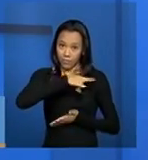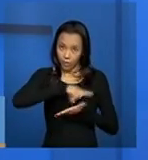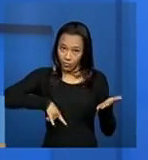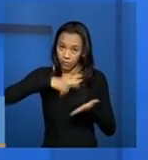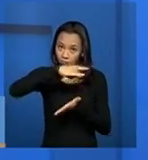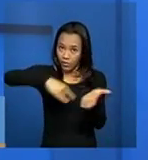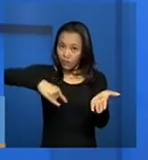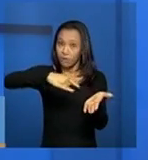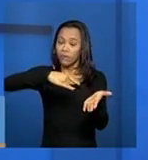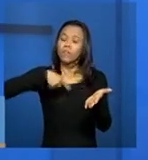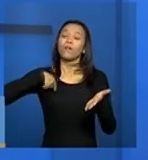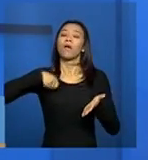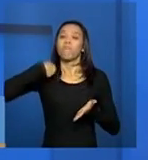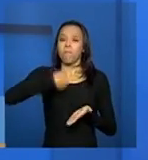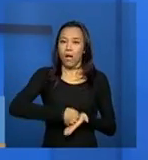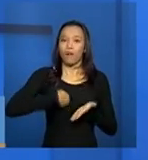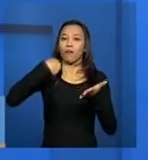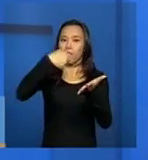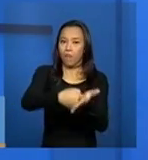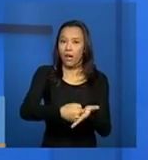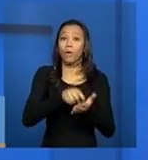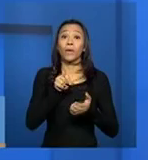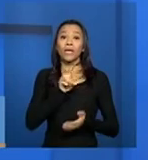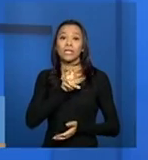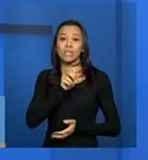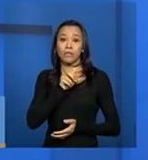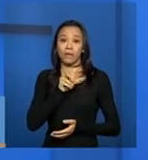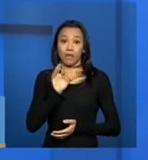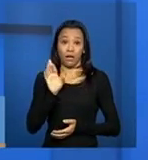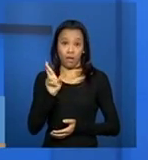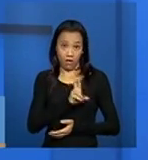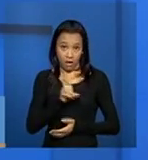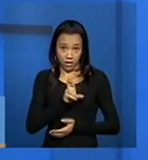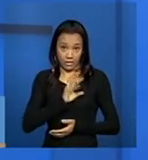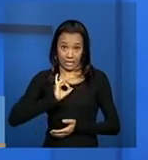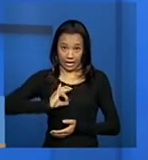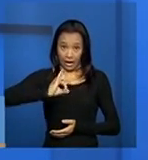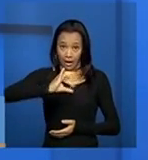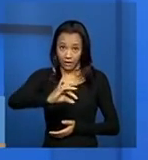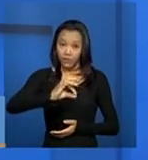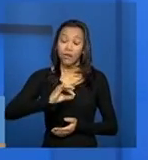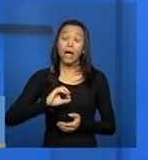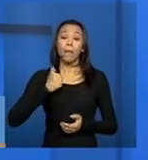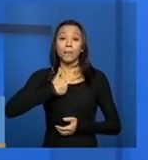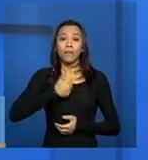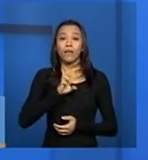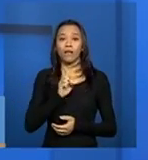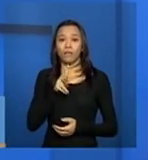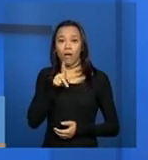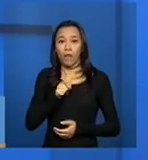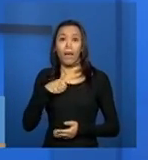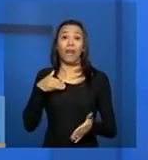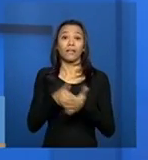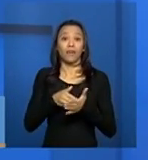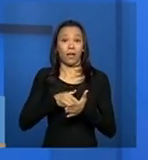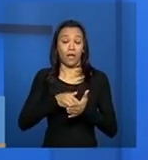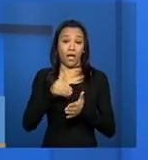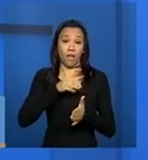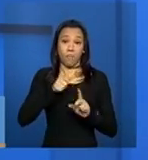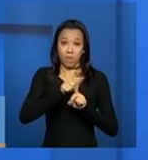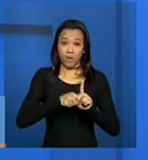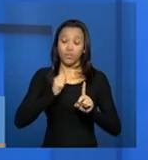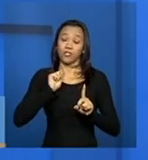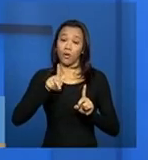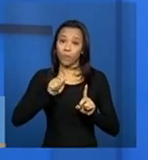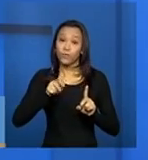pago o valor de R$ 50,00. A primeira etapa, que foi até agosto, pagou então R$ 90